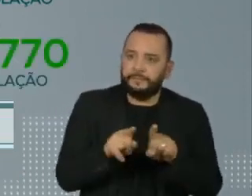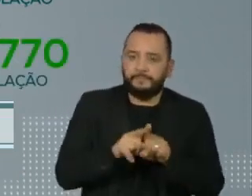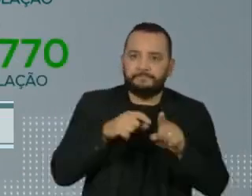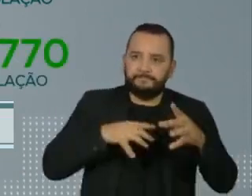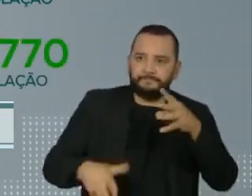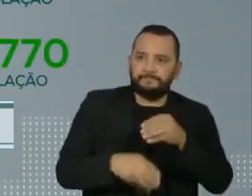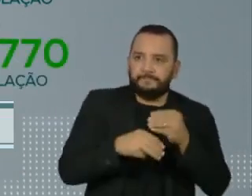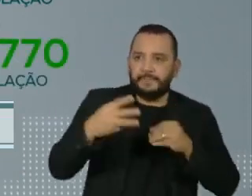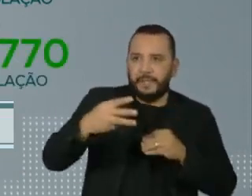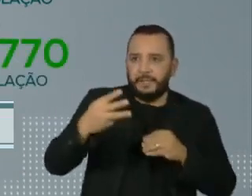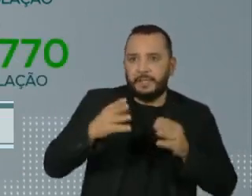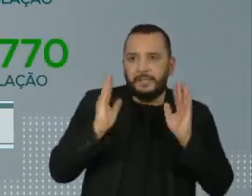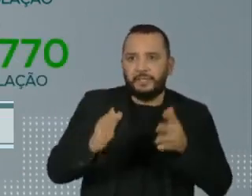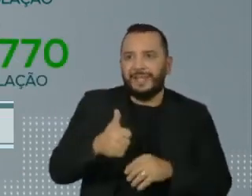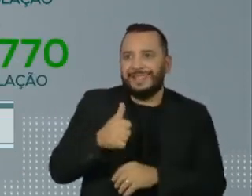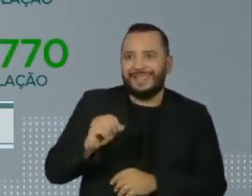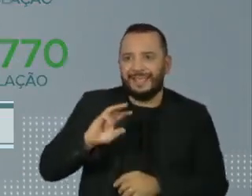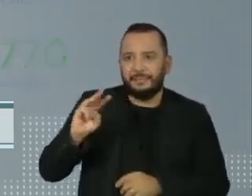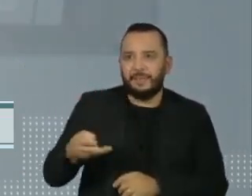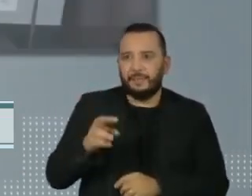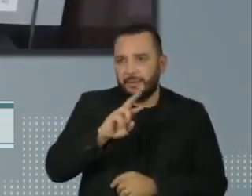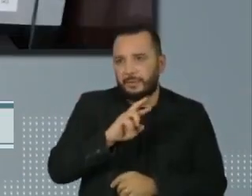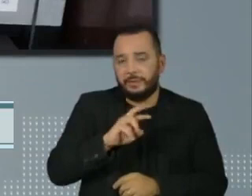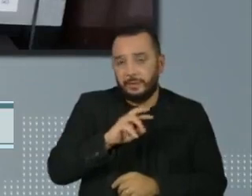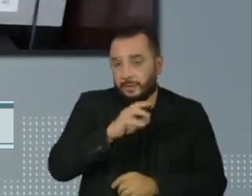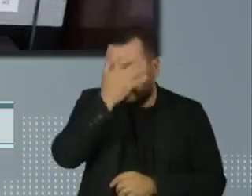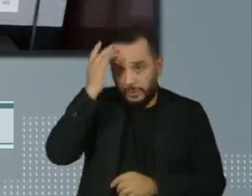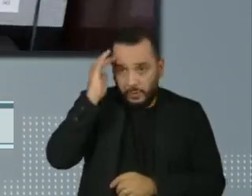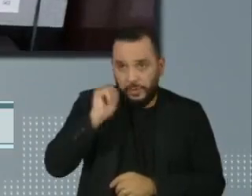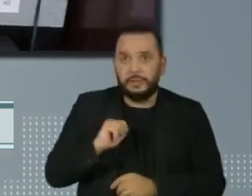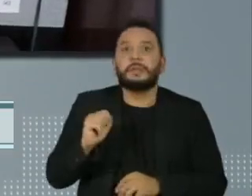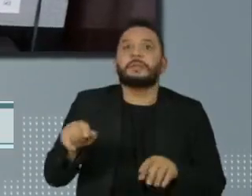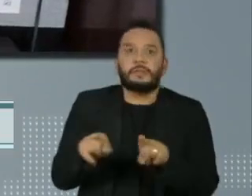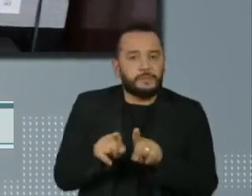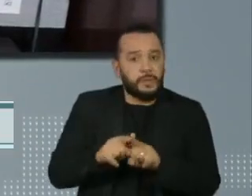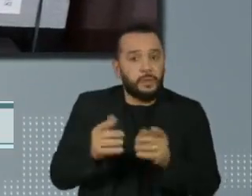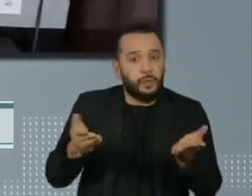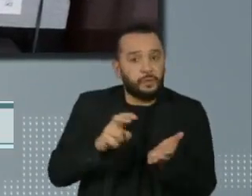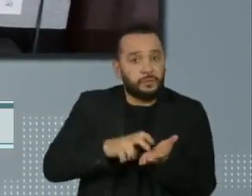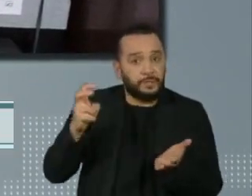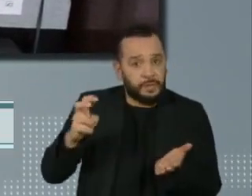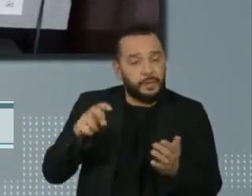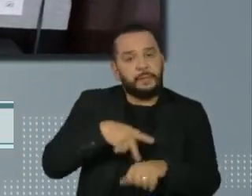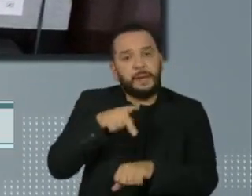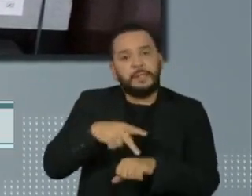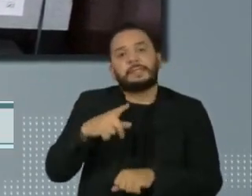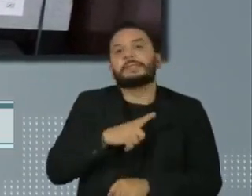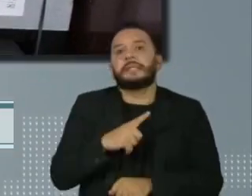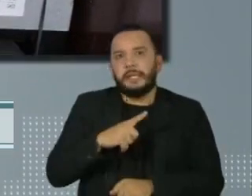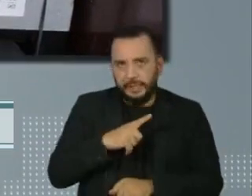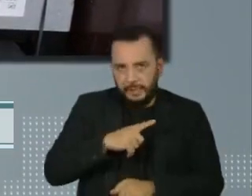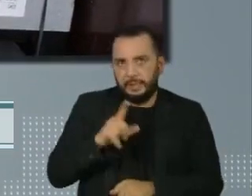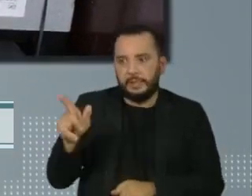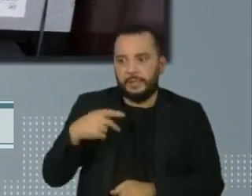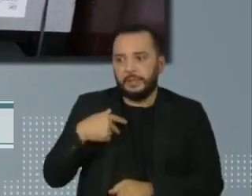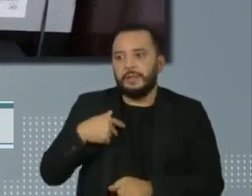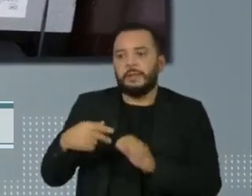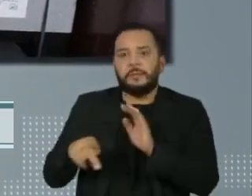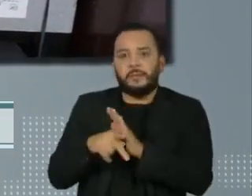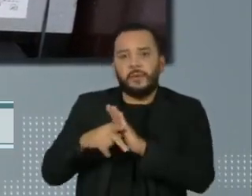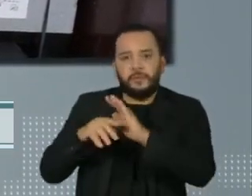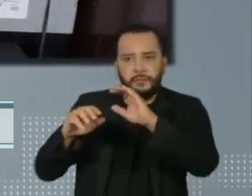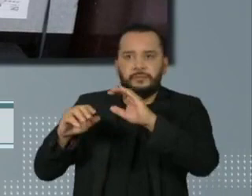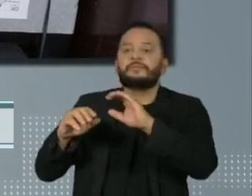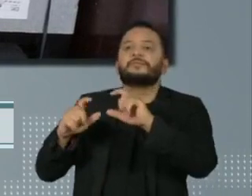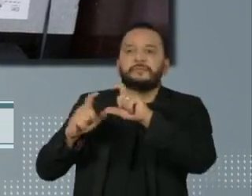reforço alcançou 10 milhões de pessoas. Na manhã de hoje, o país recebeu mais um carregamento com lotes do laboratório